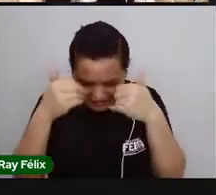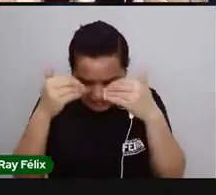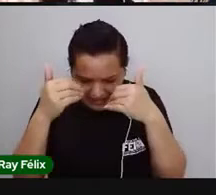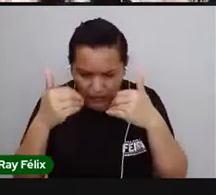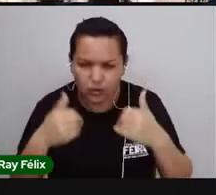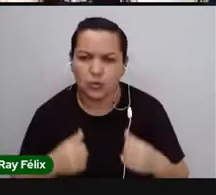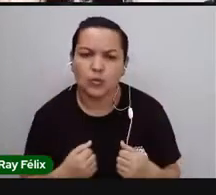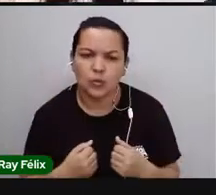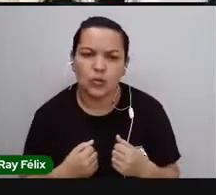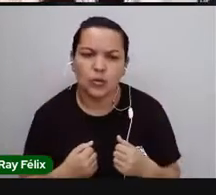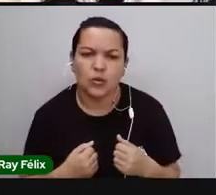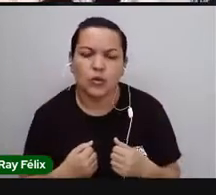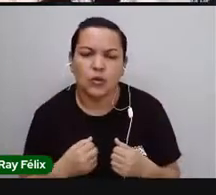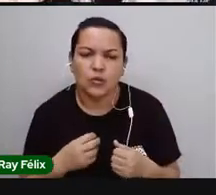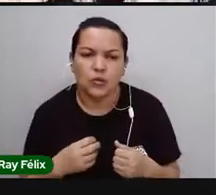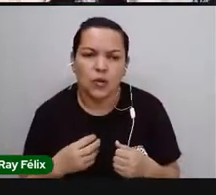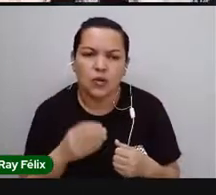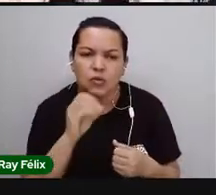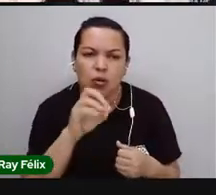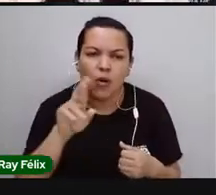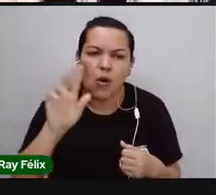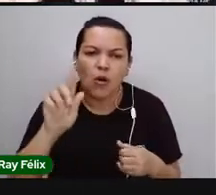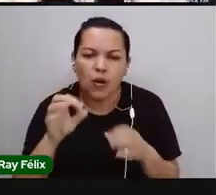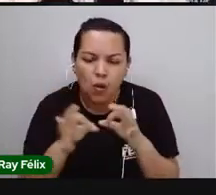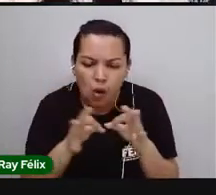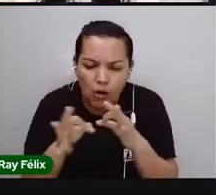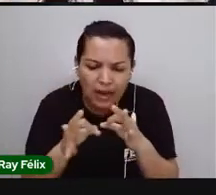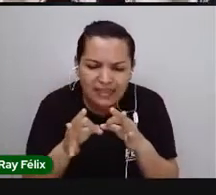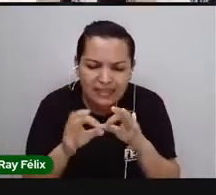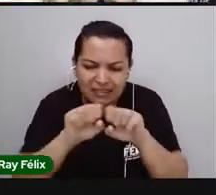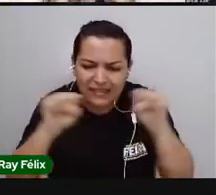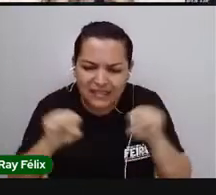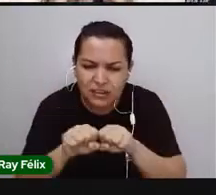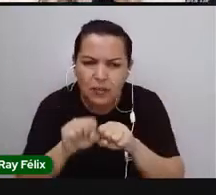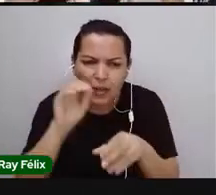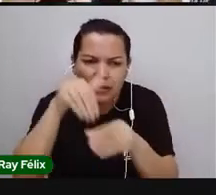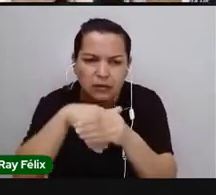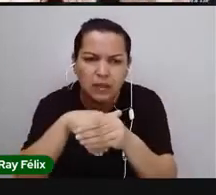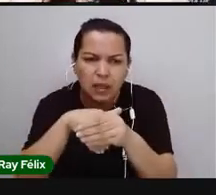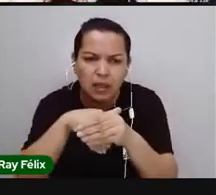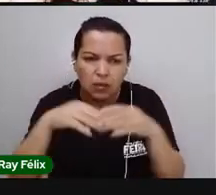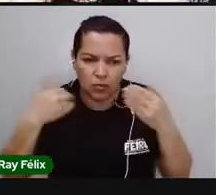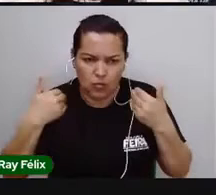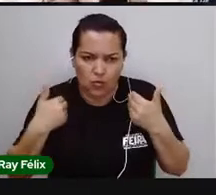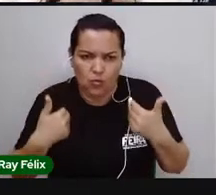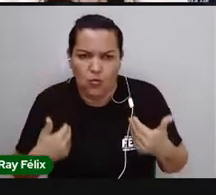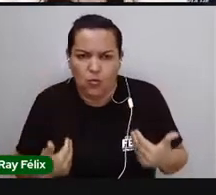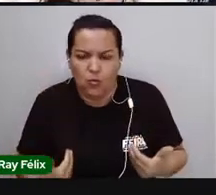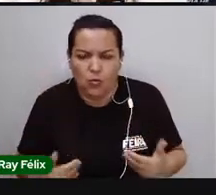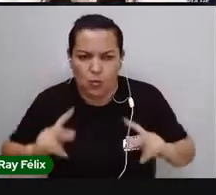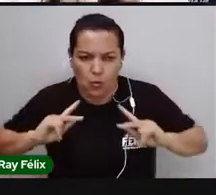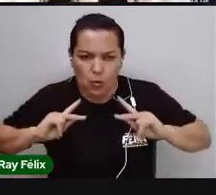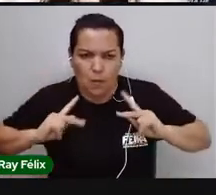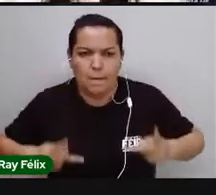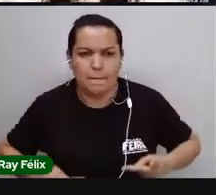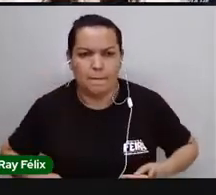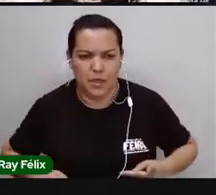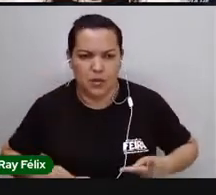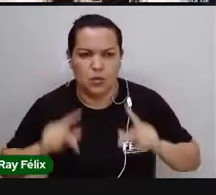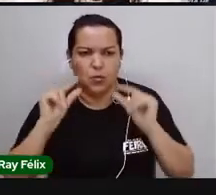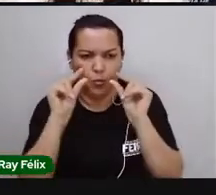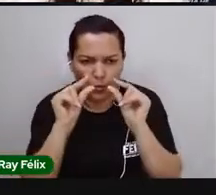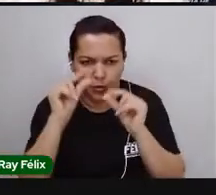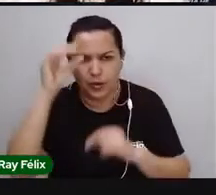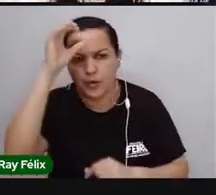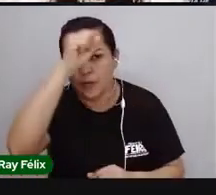é que estão os nossos órgãos? Como é que organiza tudo isso dentro da gente? Então a gente vai ver um pouquinho sobre isso hoje,